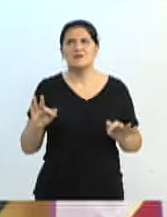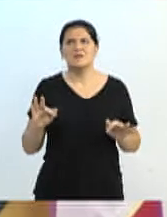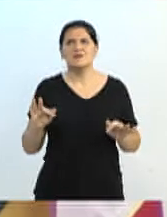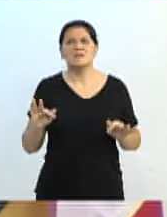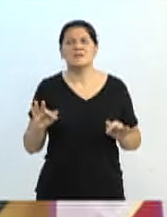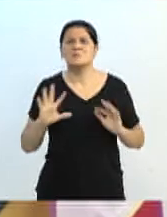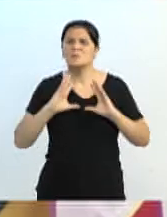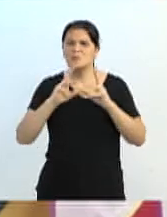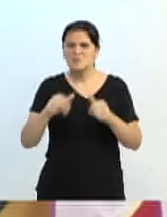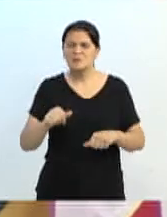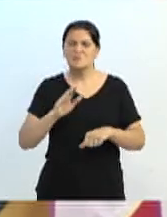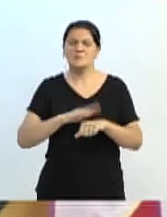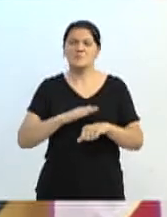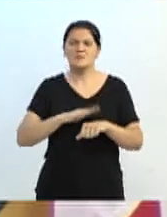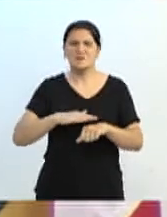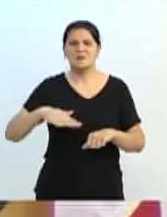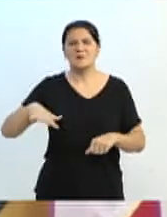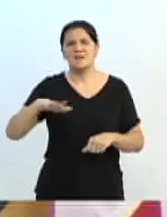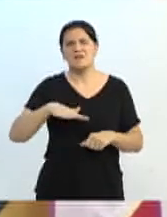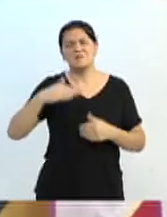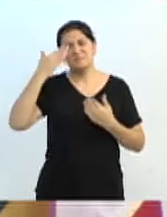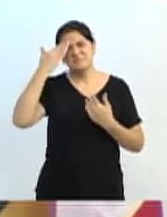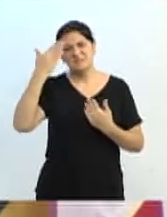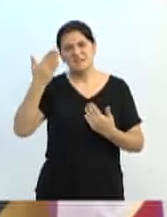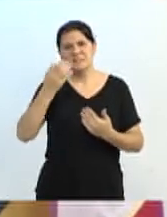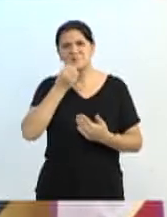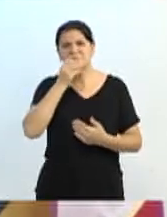passando e aprendendo aqui. Obrigado a todos, uma boa tarde. Obrigado. Obrigado. Obrigado. Obrigado. Obrigado.